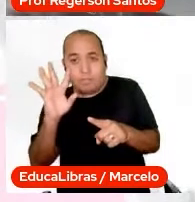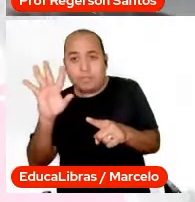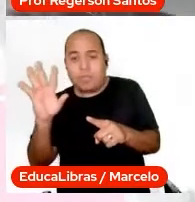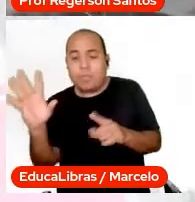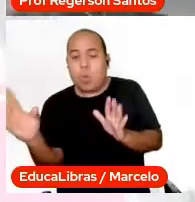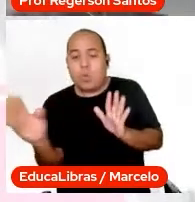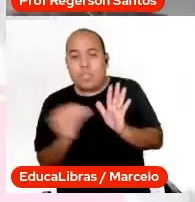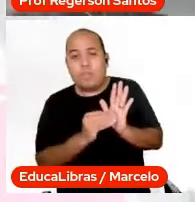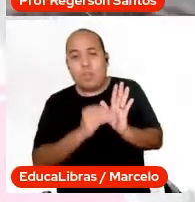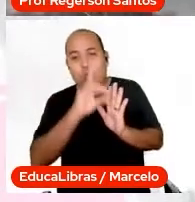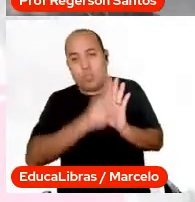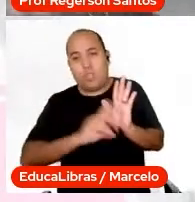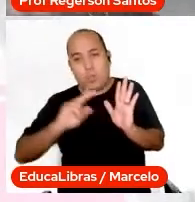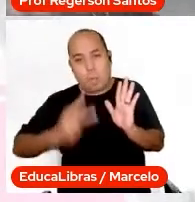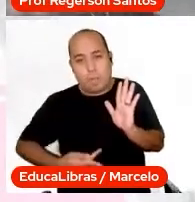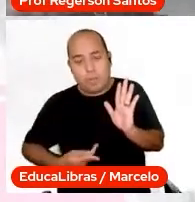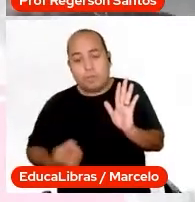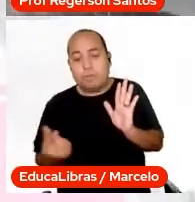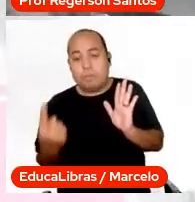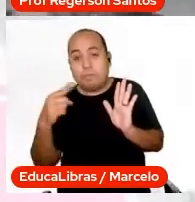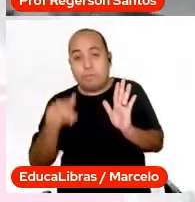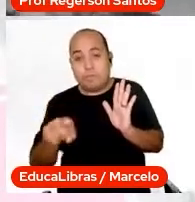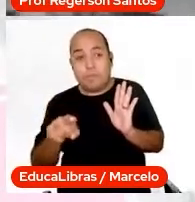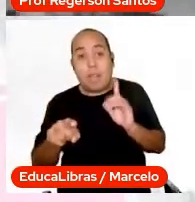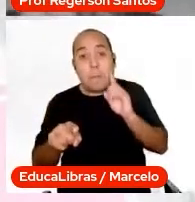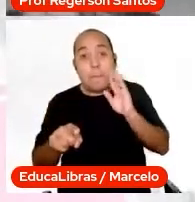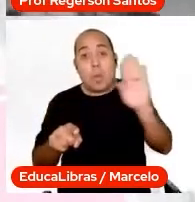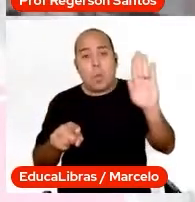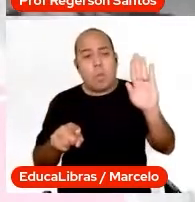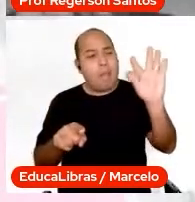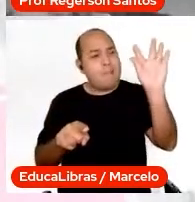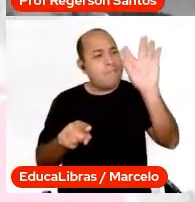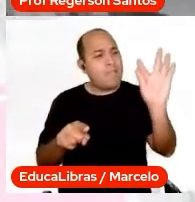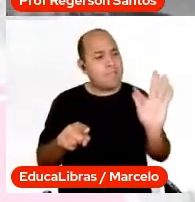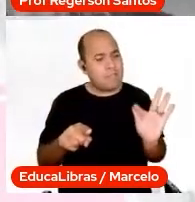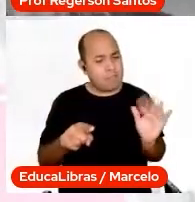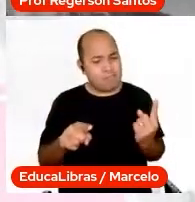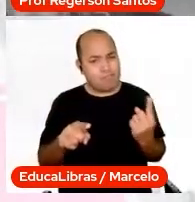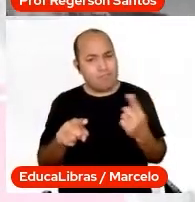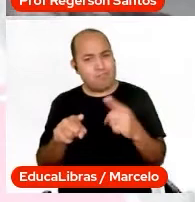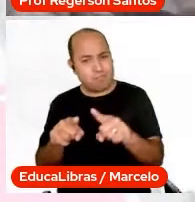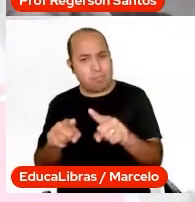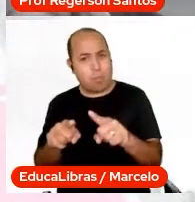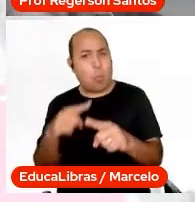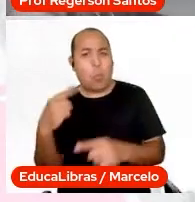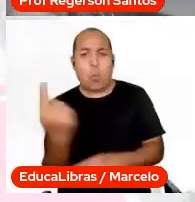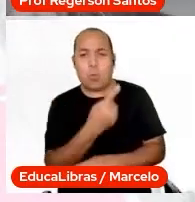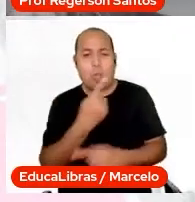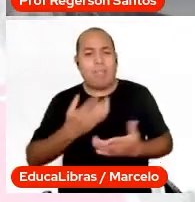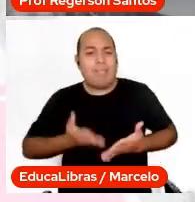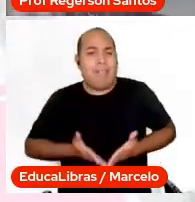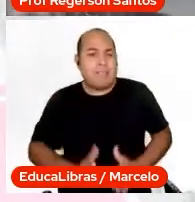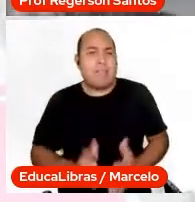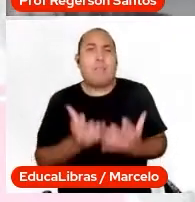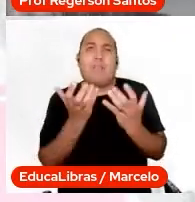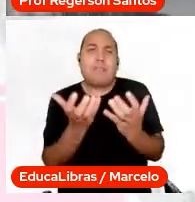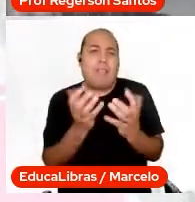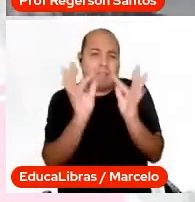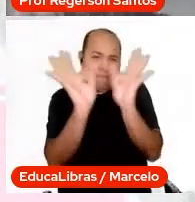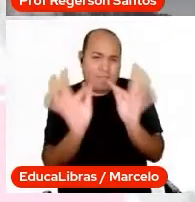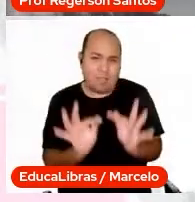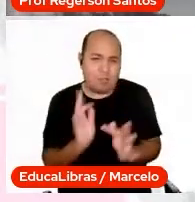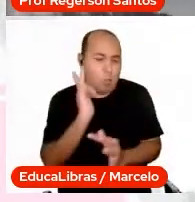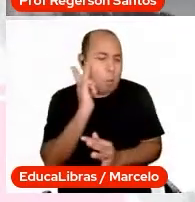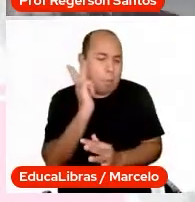humanos a essa questão chave que é a felicidade. Nós nascemos para ser felizes e nós devemos ser felizes. E o